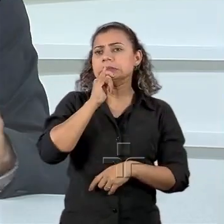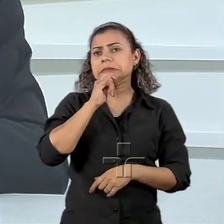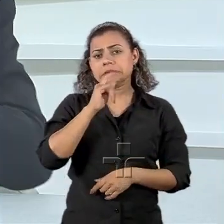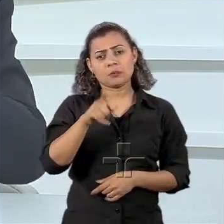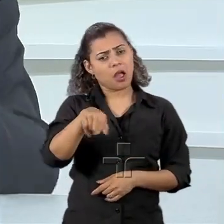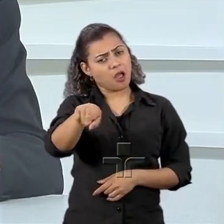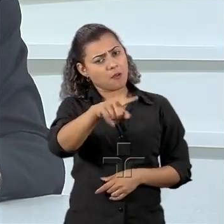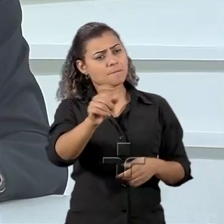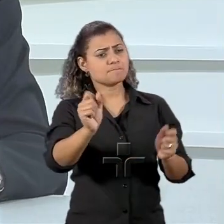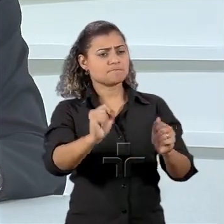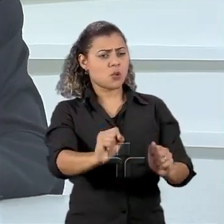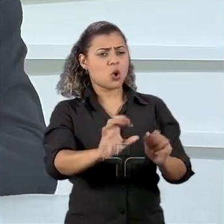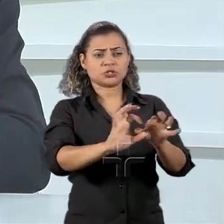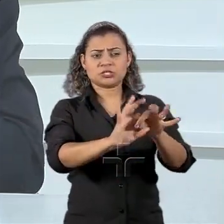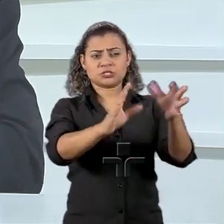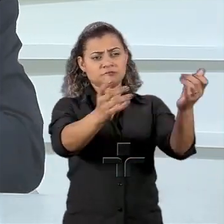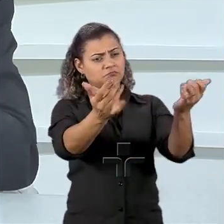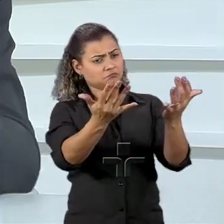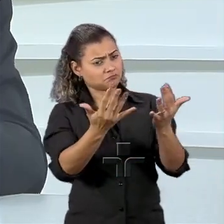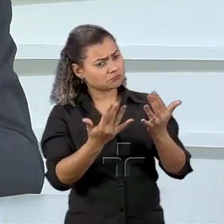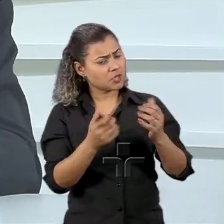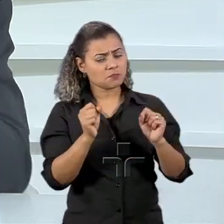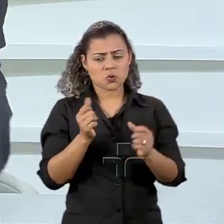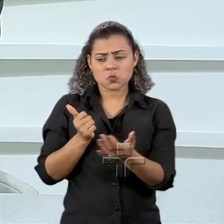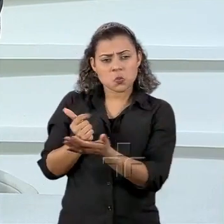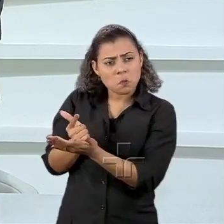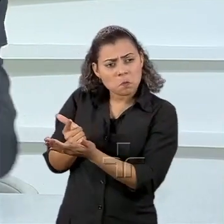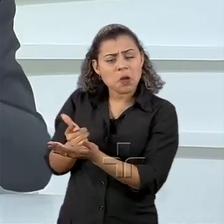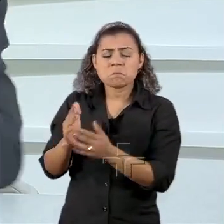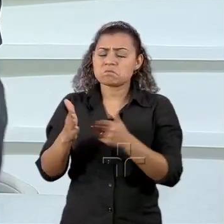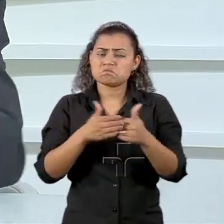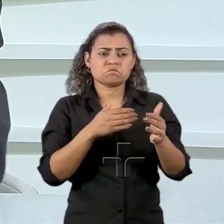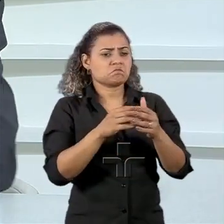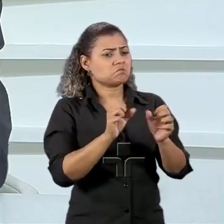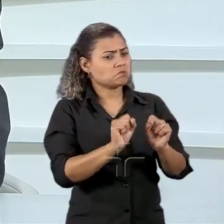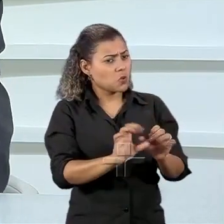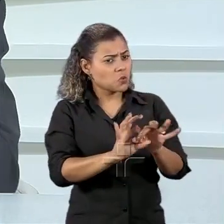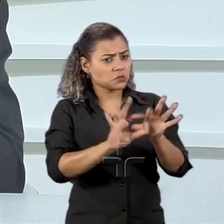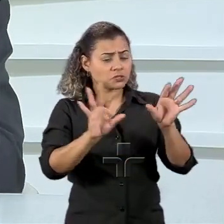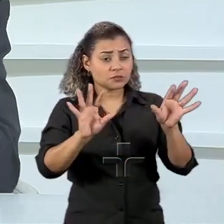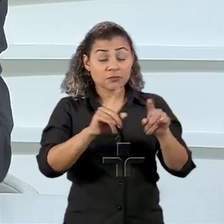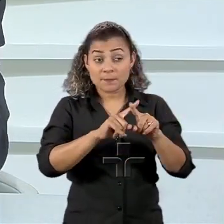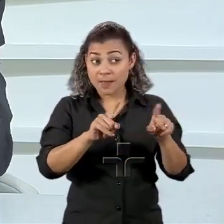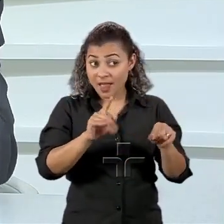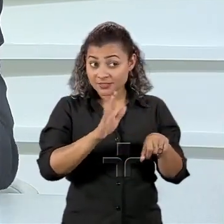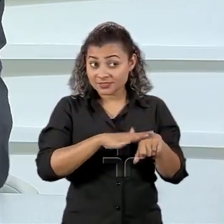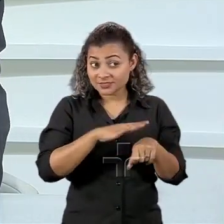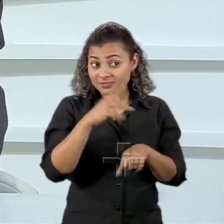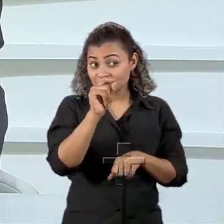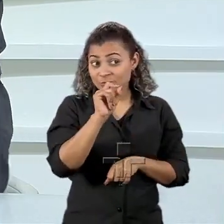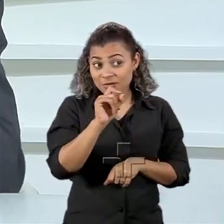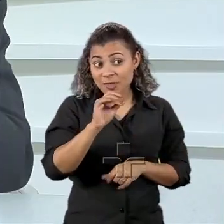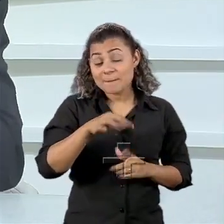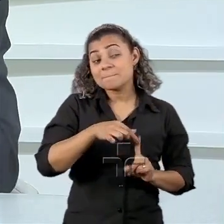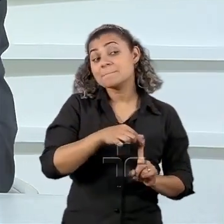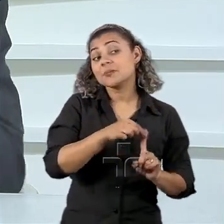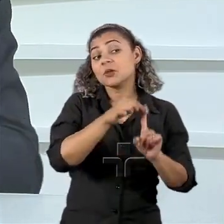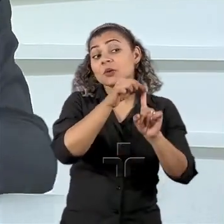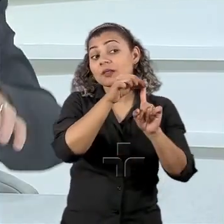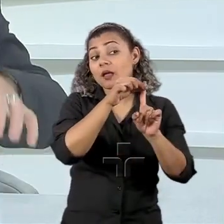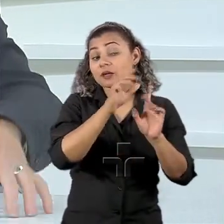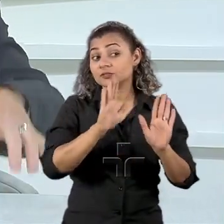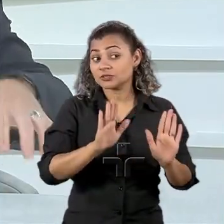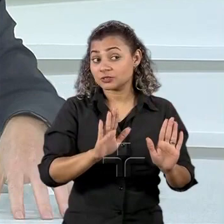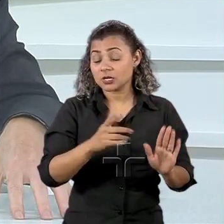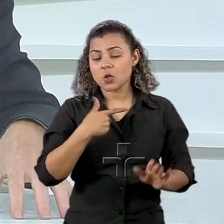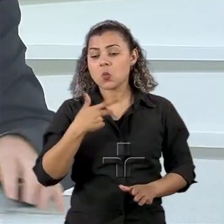são bem-vindos, faz o que você quiser, compra aqui, compra lá, ou você pode ligar isso a prioridades nacionais. Eu